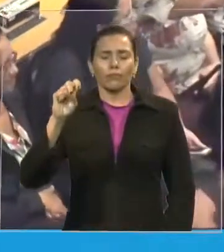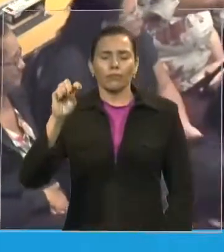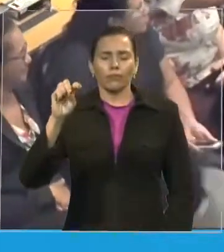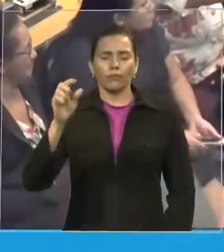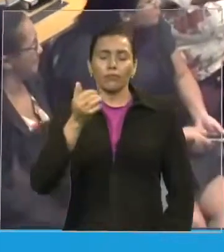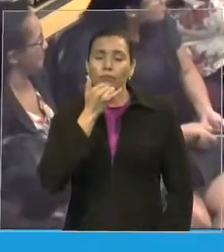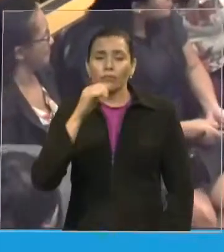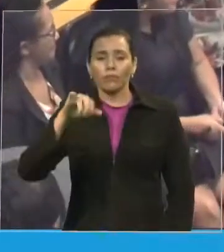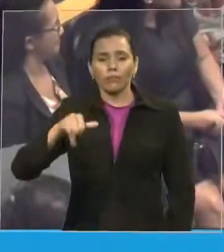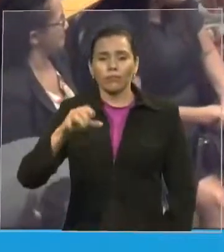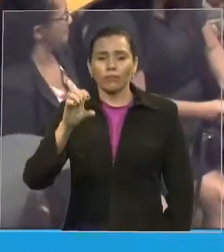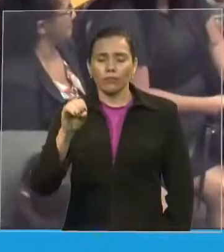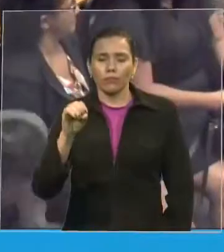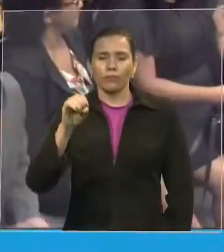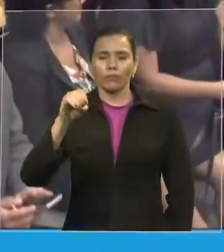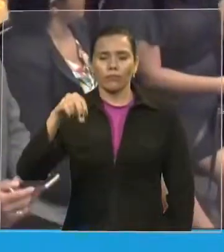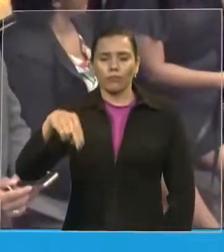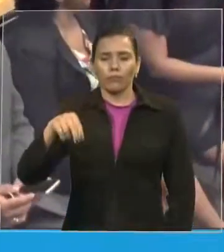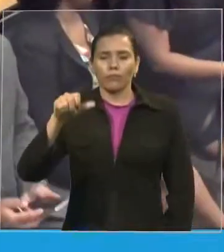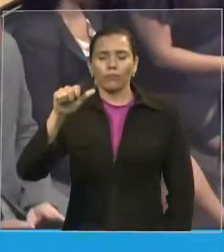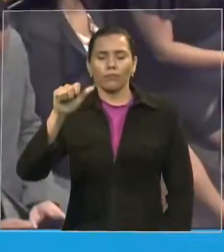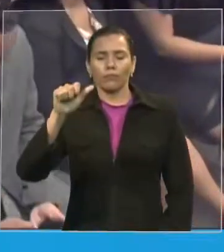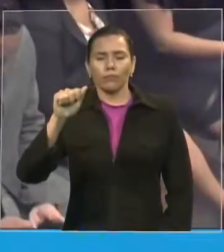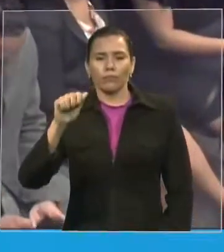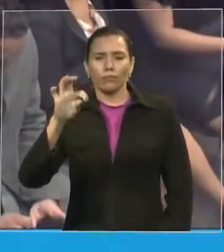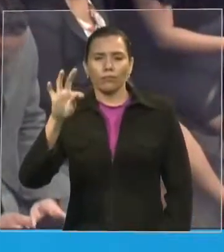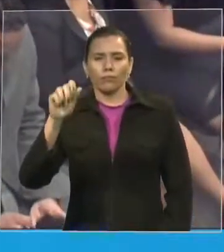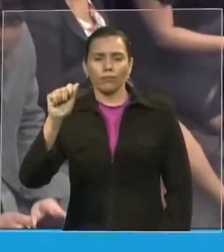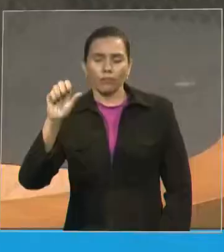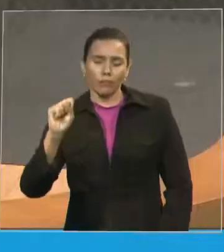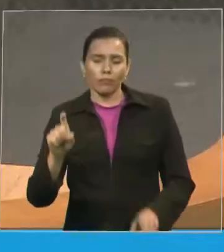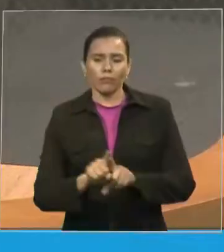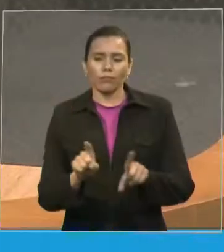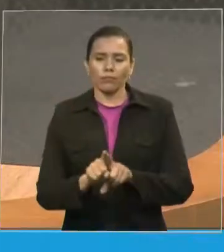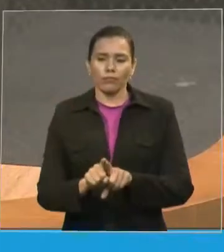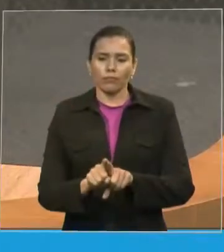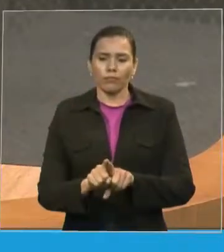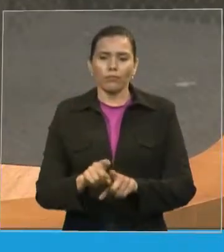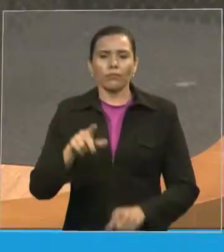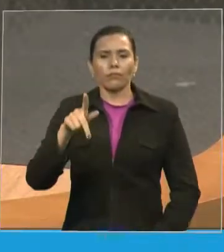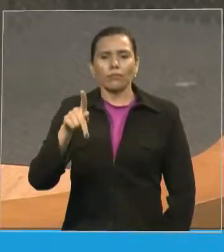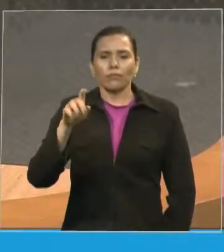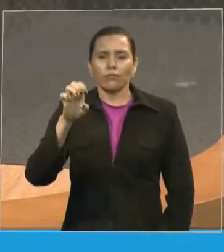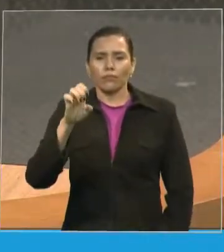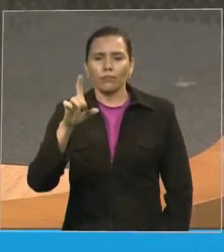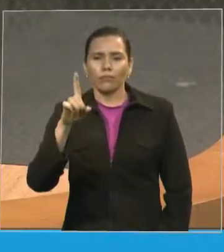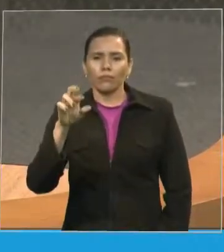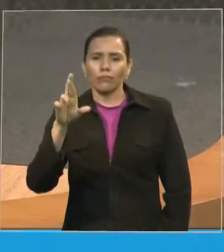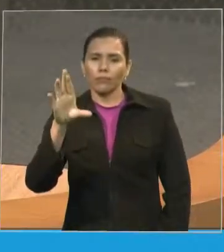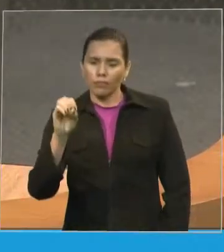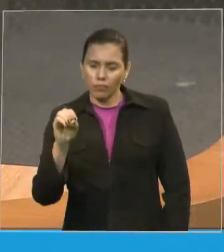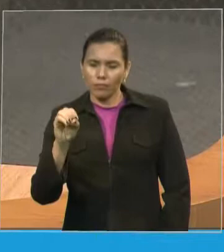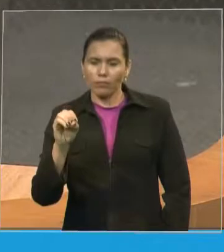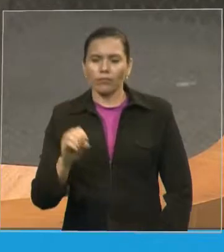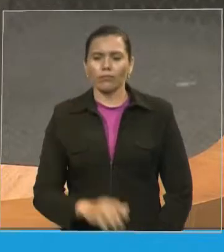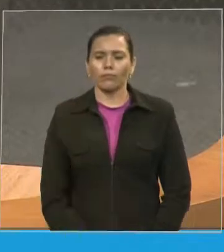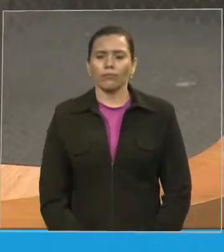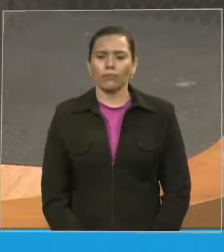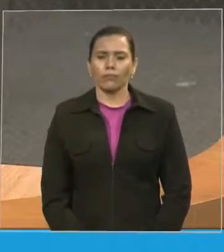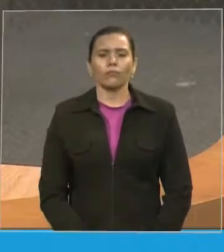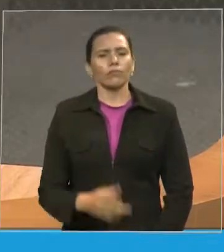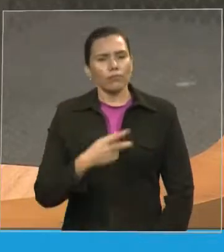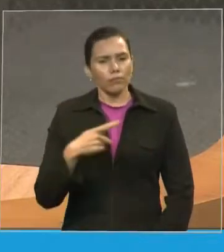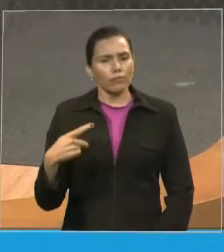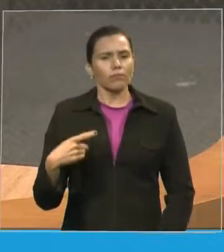Que veio aqui também prestar essa homenagem. E a todos os nossos irmãos e irmãs que estão